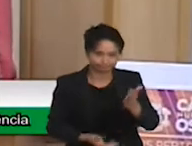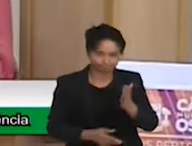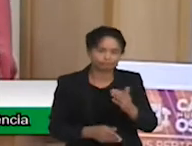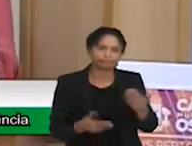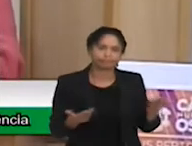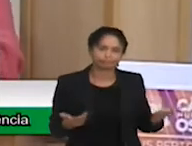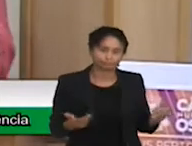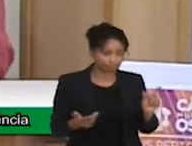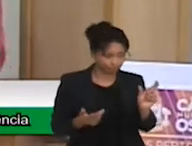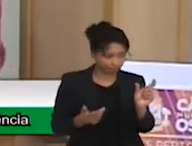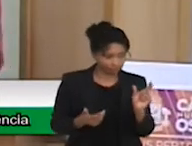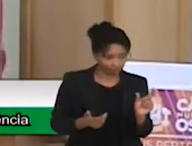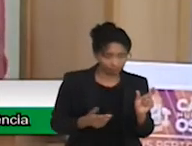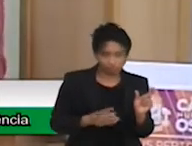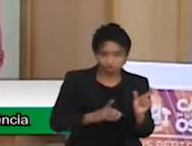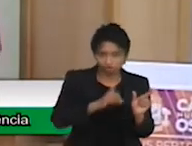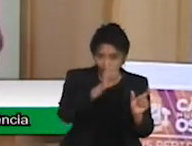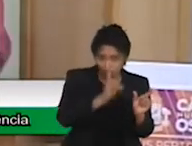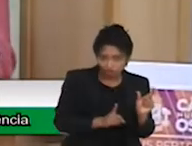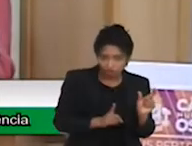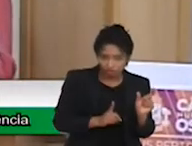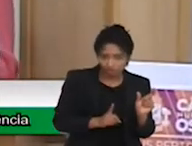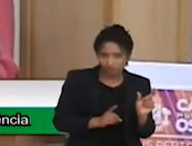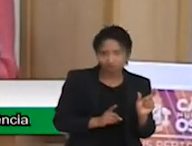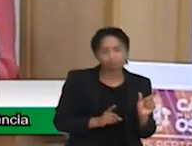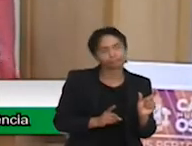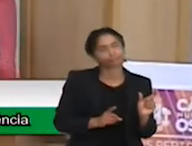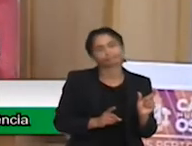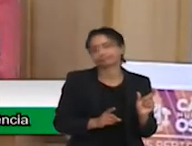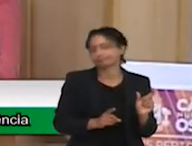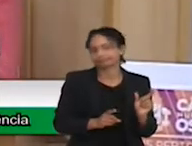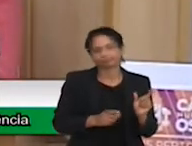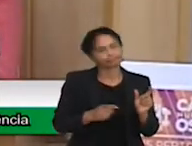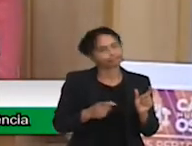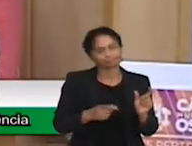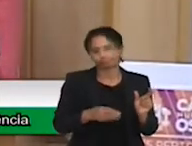foi condicionado a diversas situações, quase precisava de um laudo da NASA.